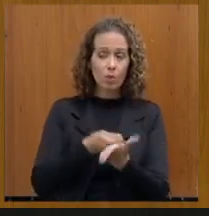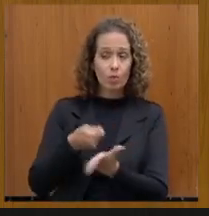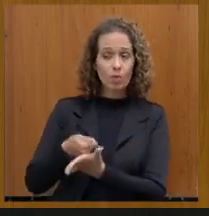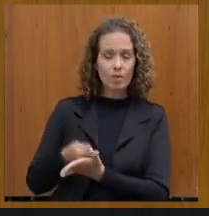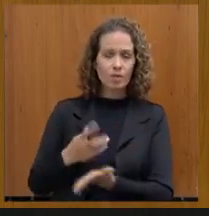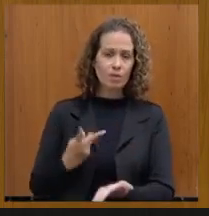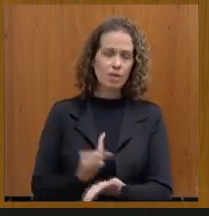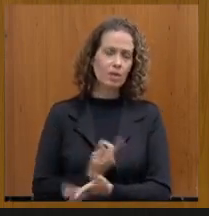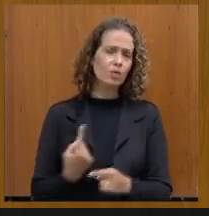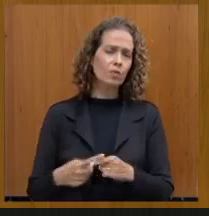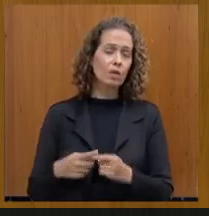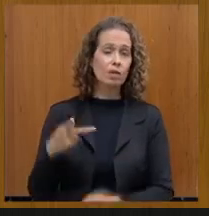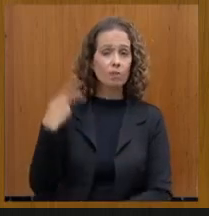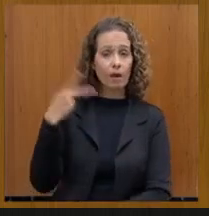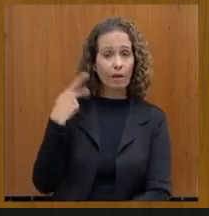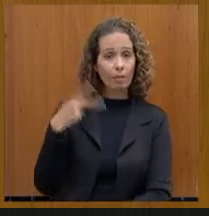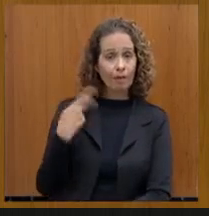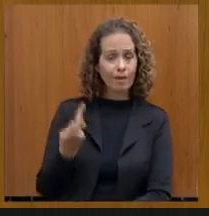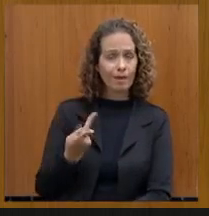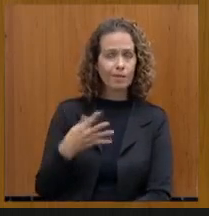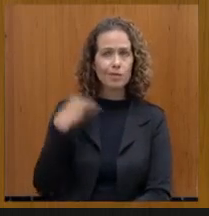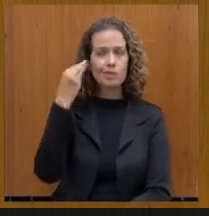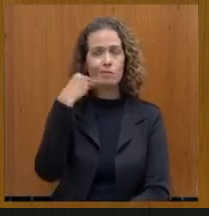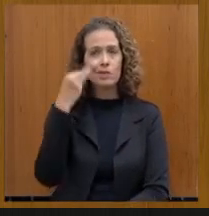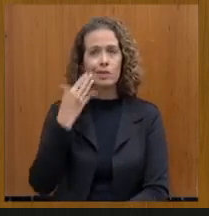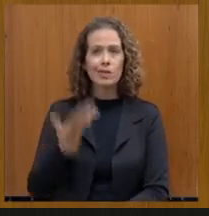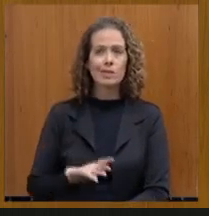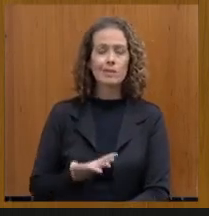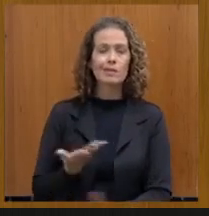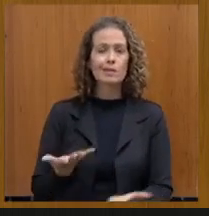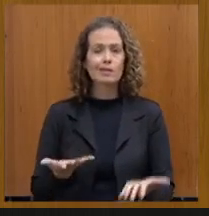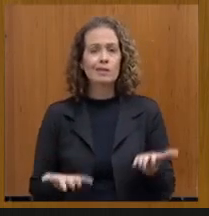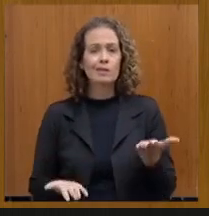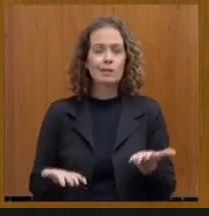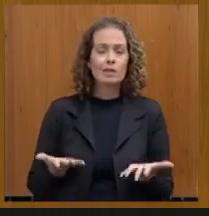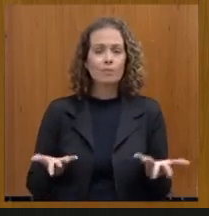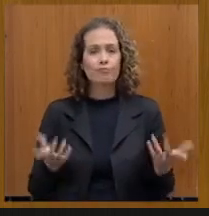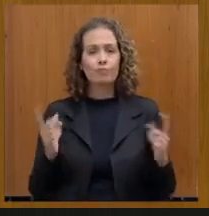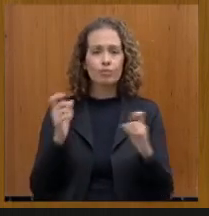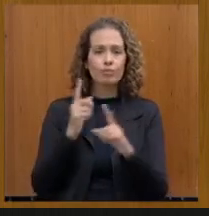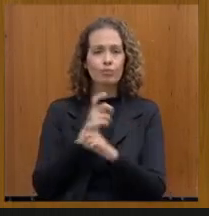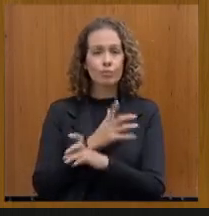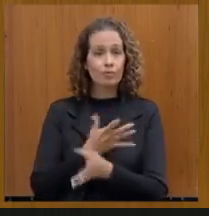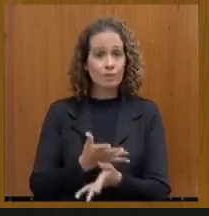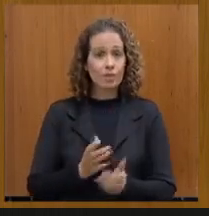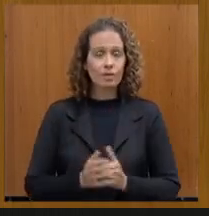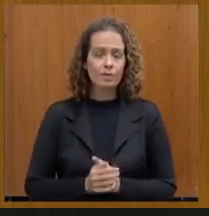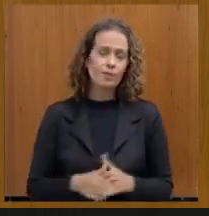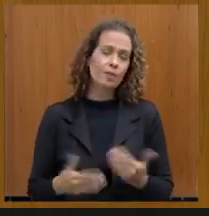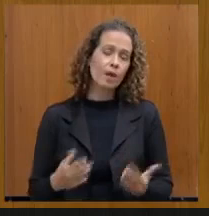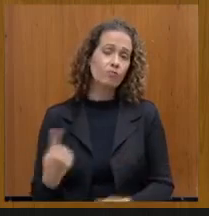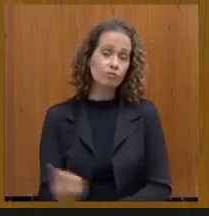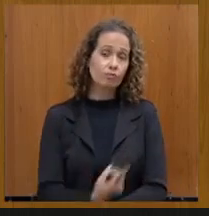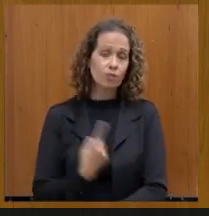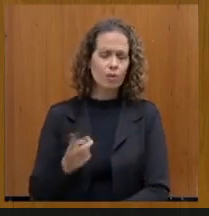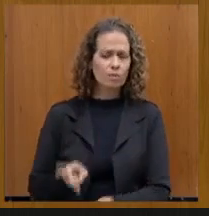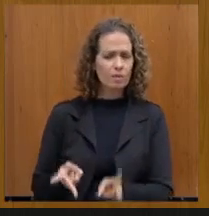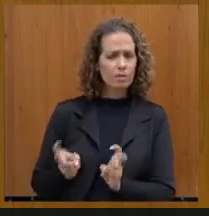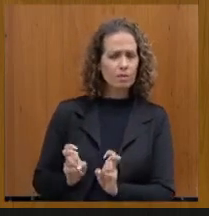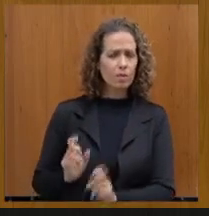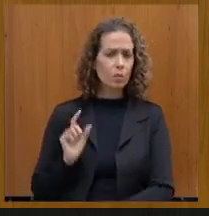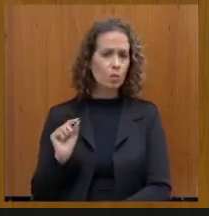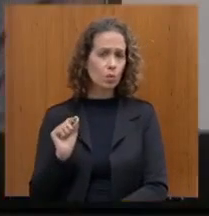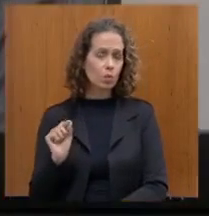é que no parlamento a gente vive muito lá na ponta, lá com o cidadão, e a gente está percebendo,